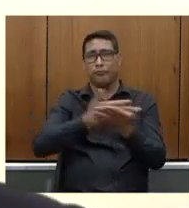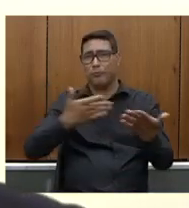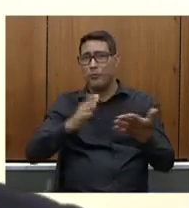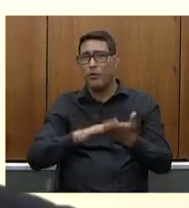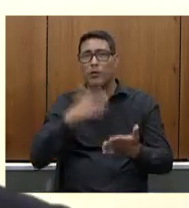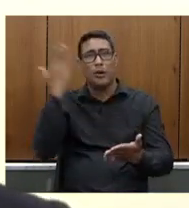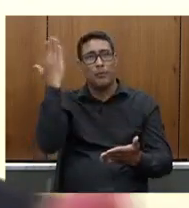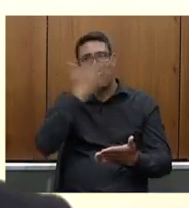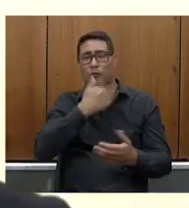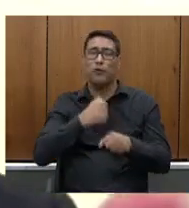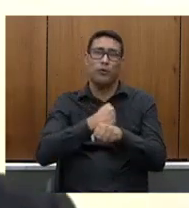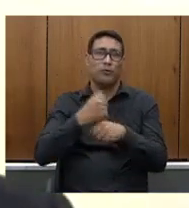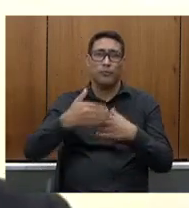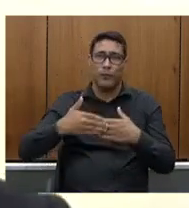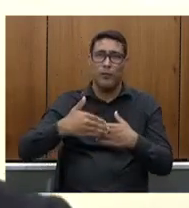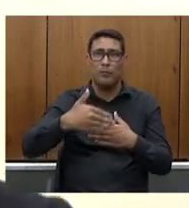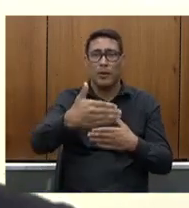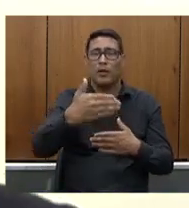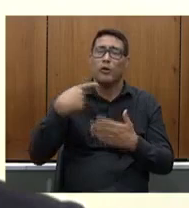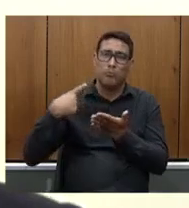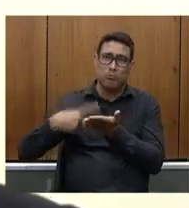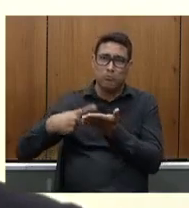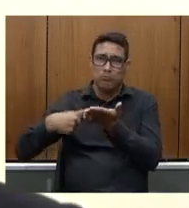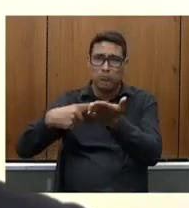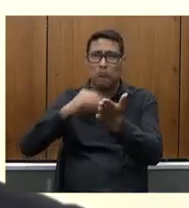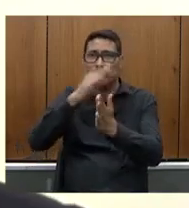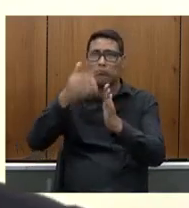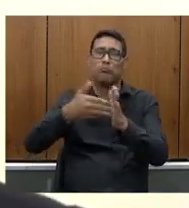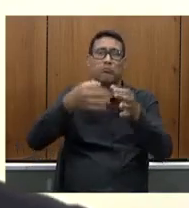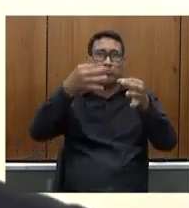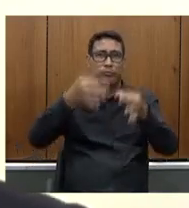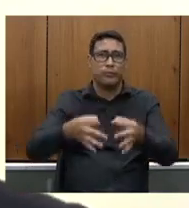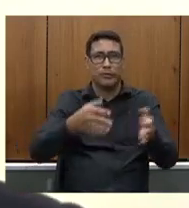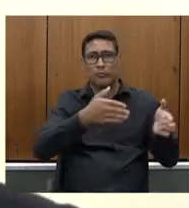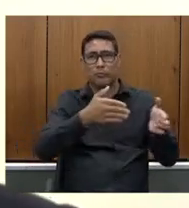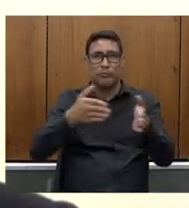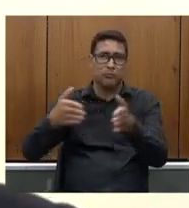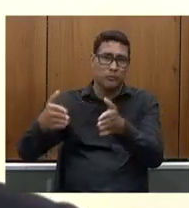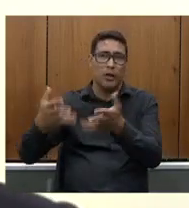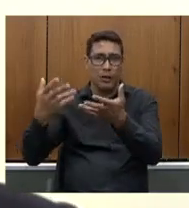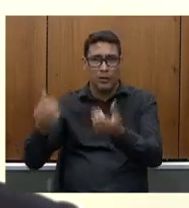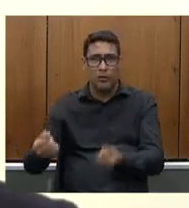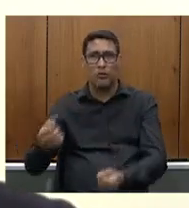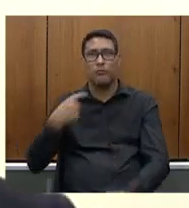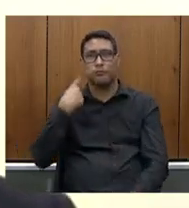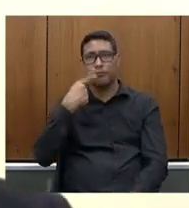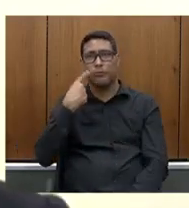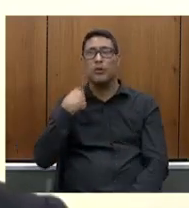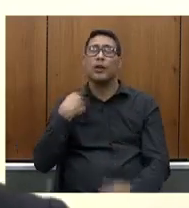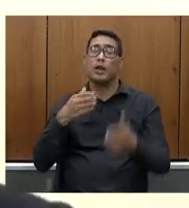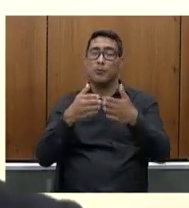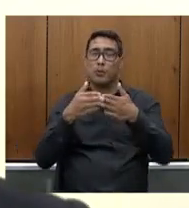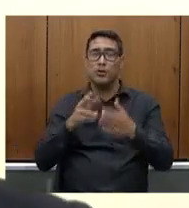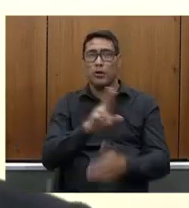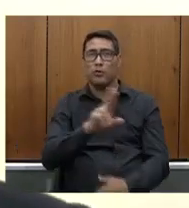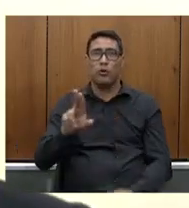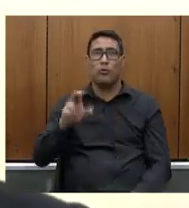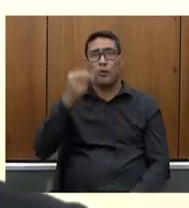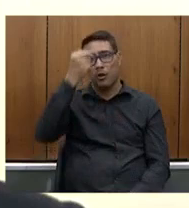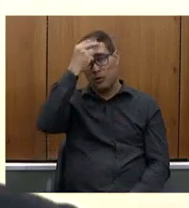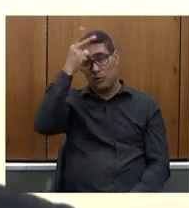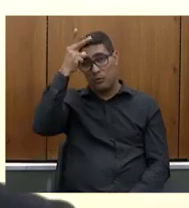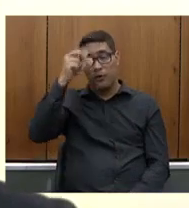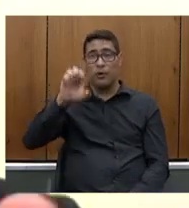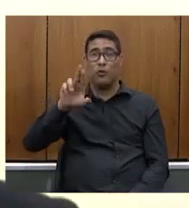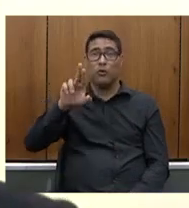desse período cumprindo os compromissos e honrando os compromissos que o senhor fez com esse deputado então quero pedir em nome do prefeito Eusébio de Nova